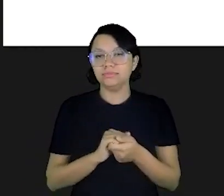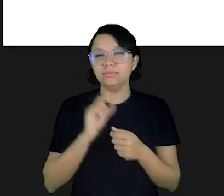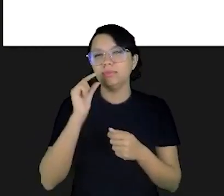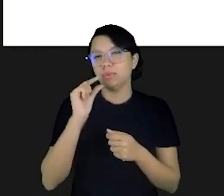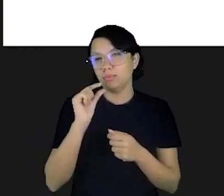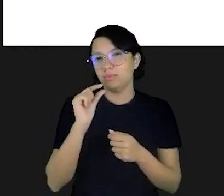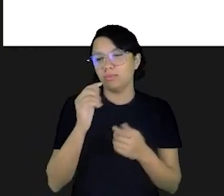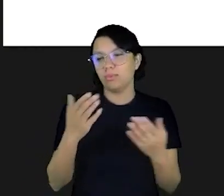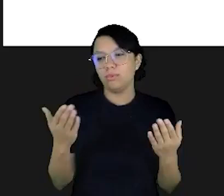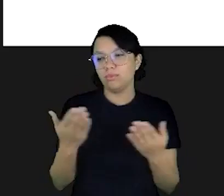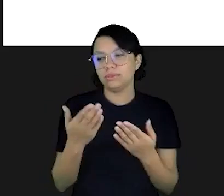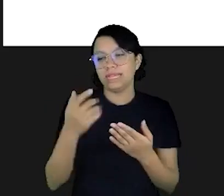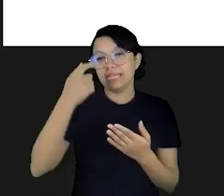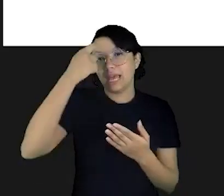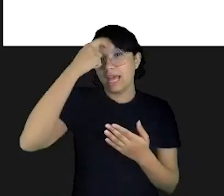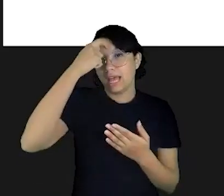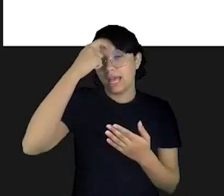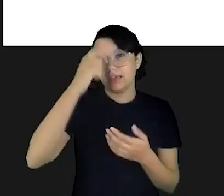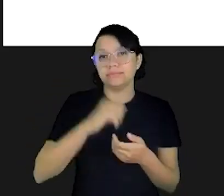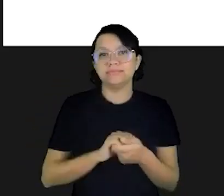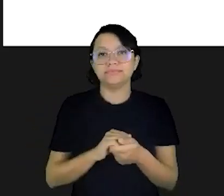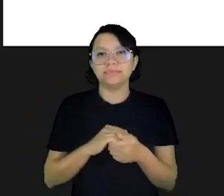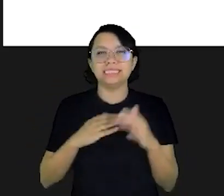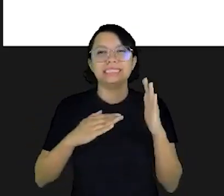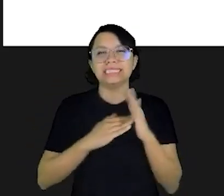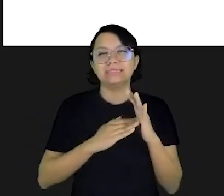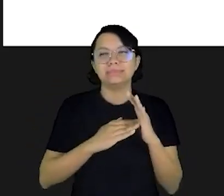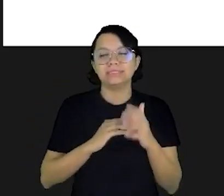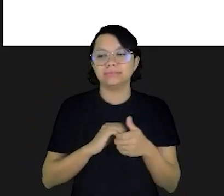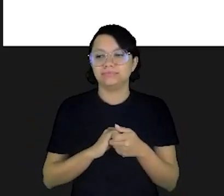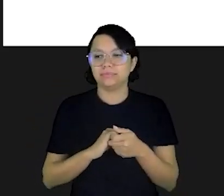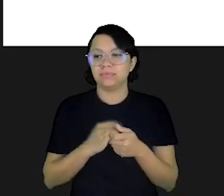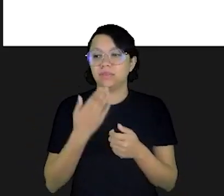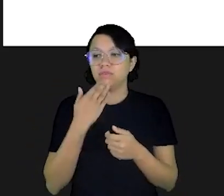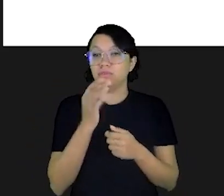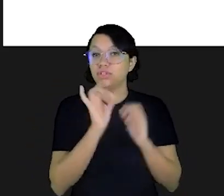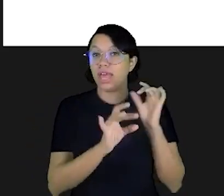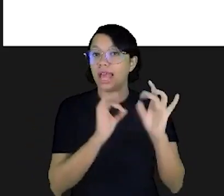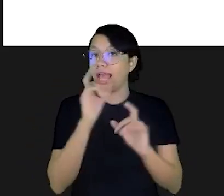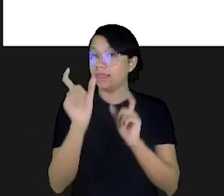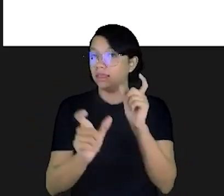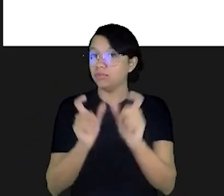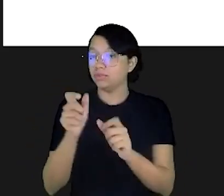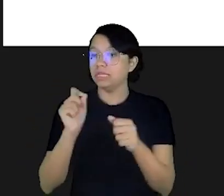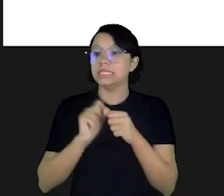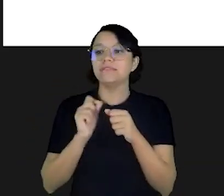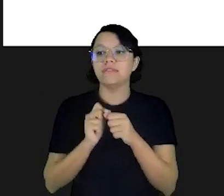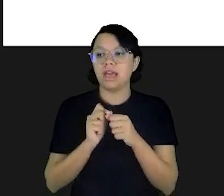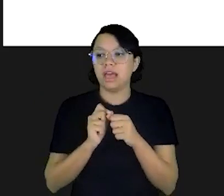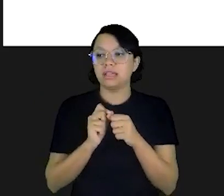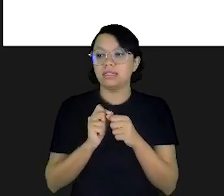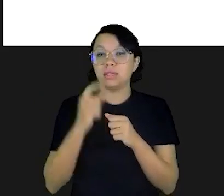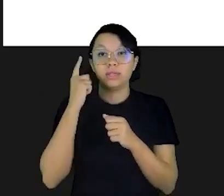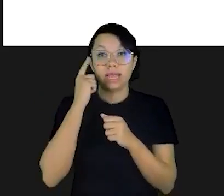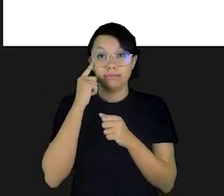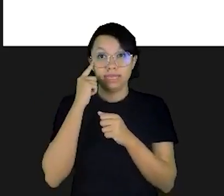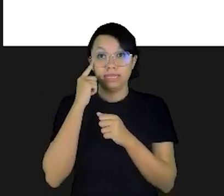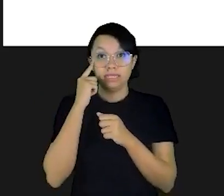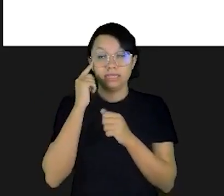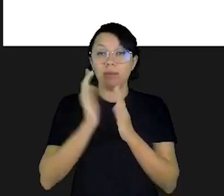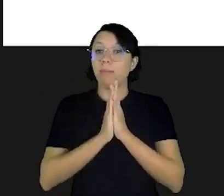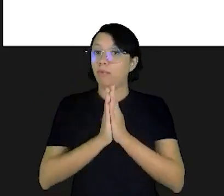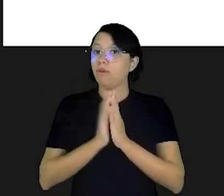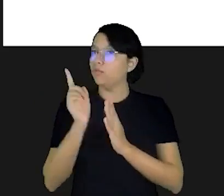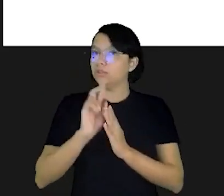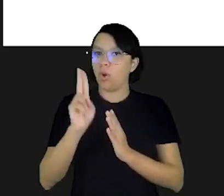um pouco dessa nossa racionalidade limitada. Eu vou pedir a cada um de vocês que nos assistem agora que façam de cabeça, por